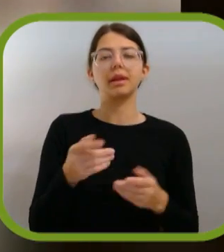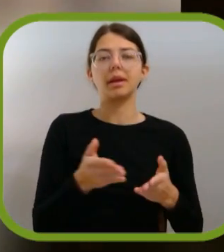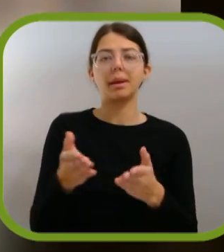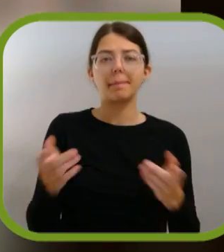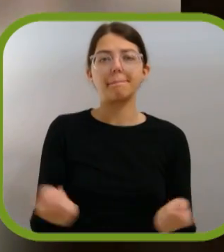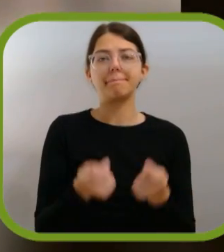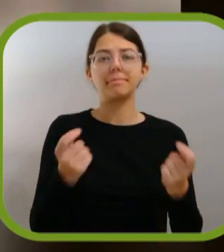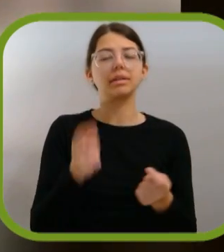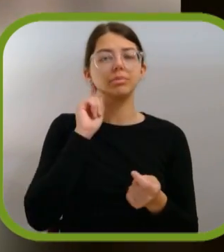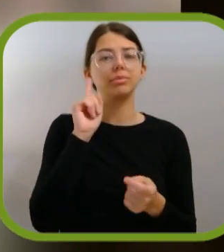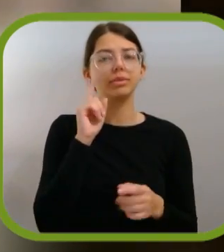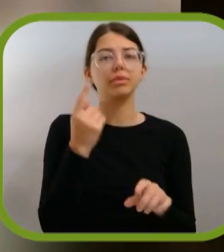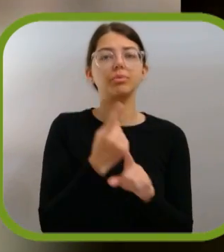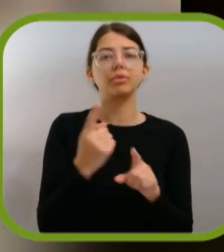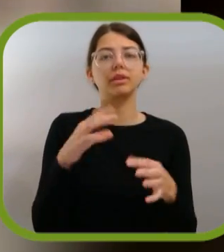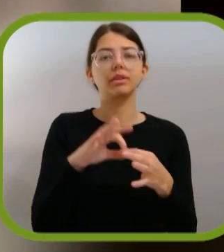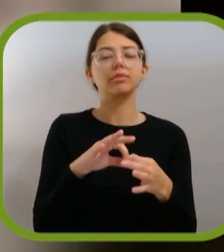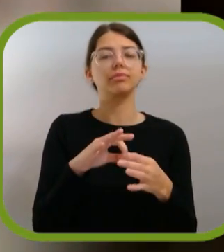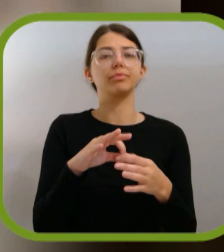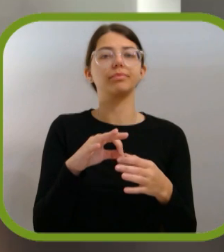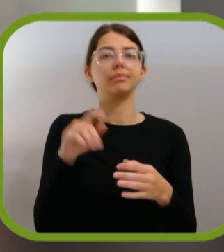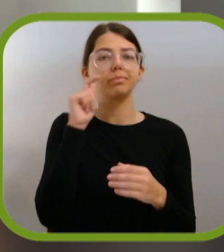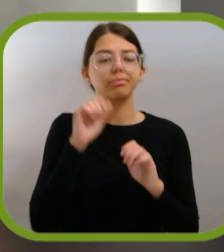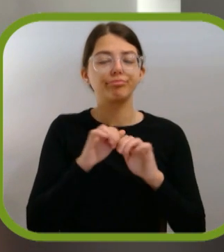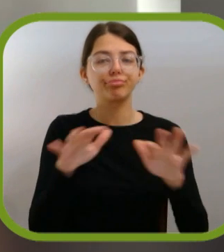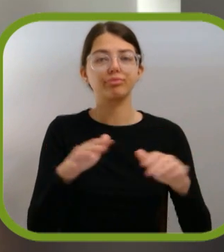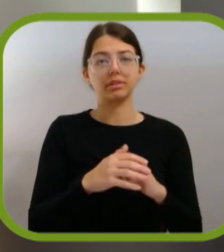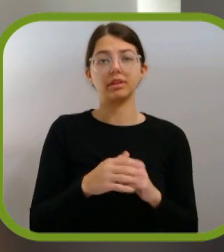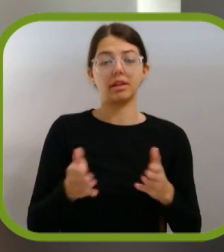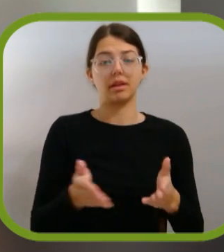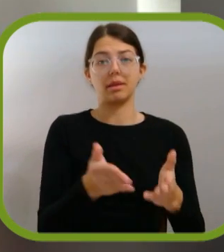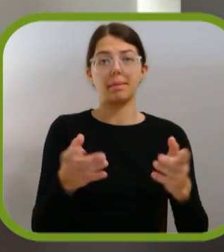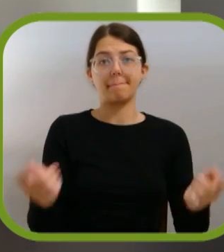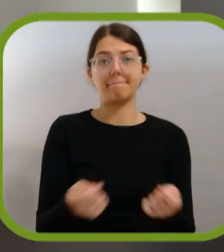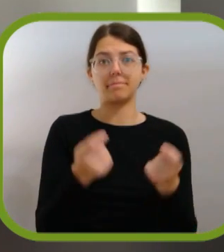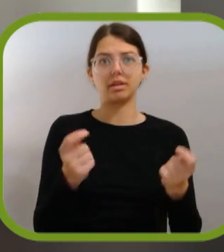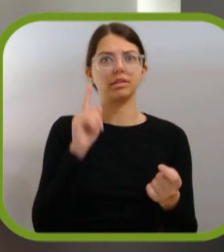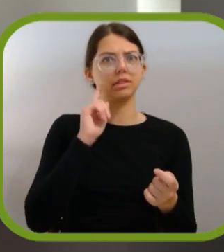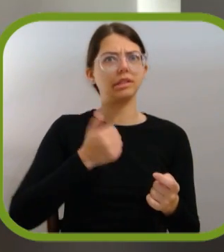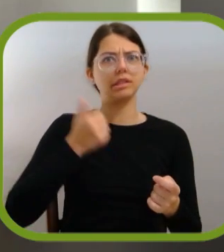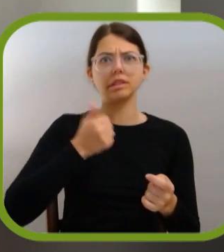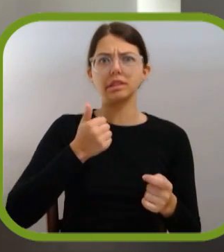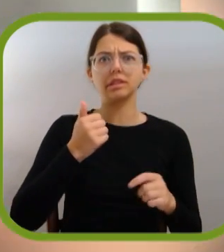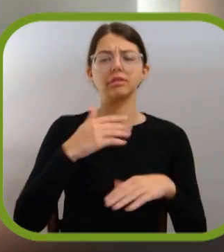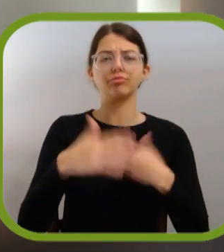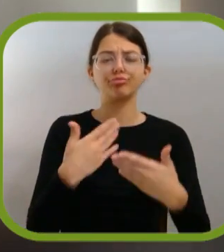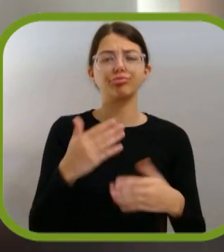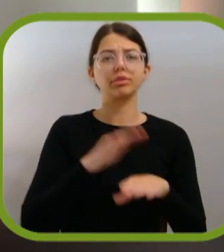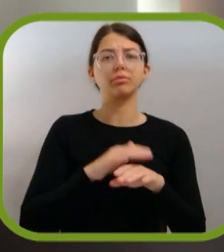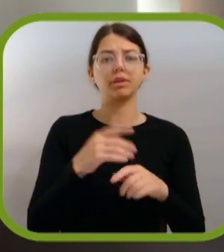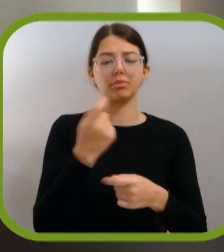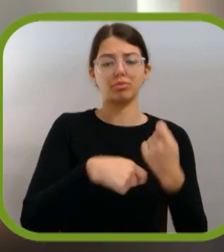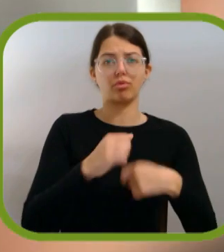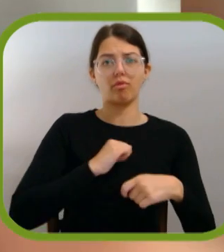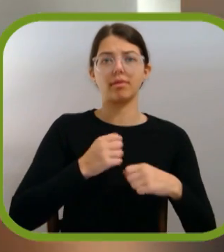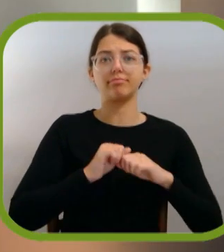importância do marketing na promoção desta vertente do turismo? O marketing teve um dos papéis fundamentais neste processo porque vai ser a